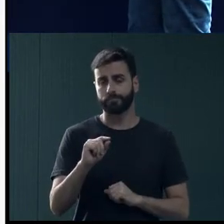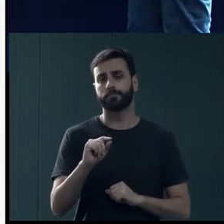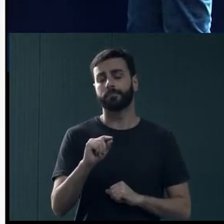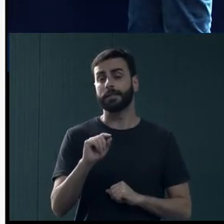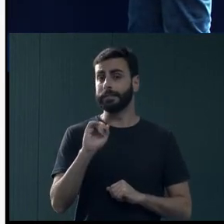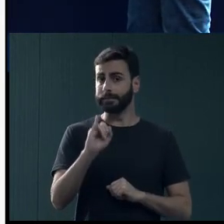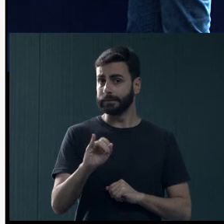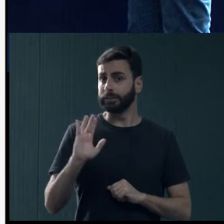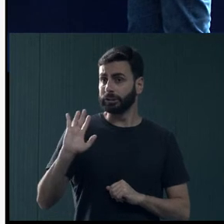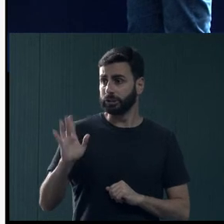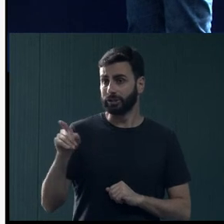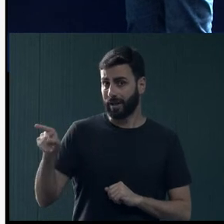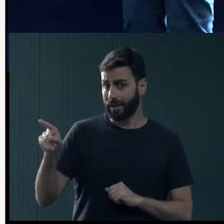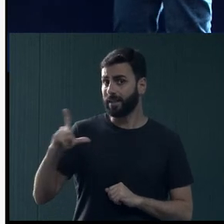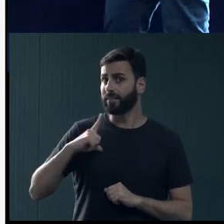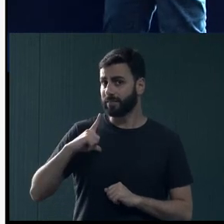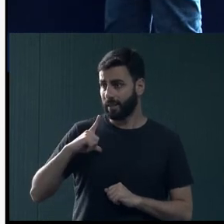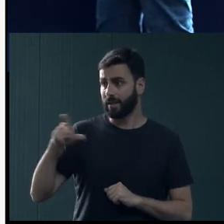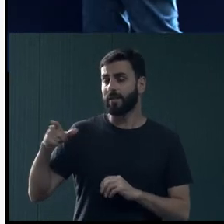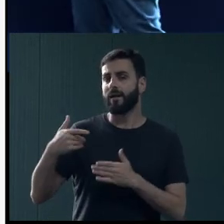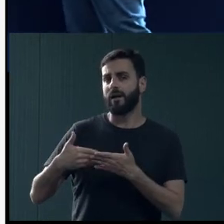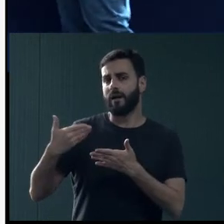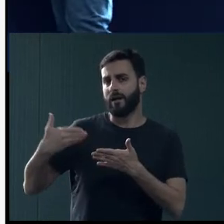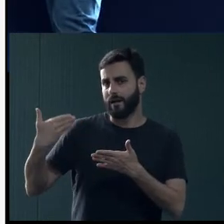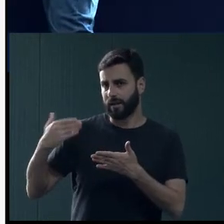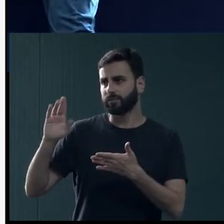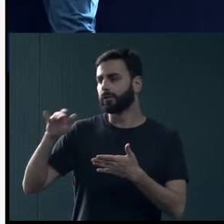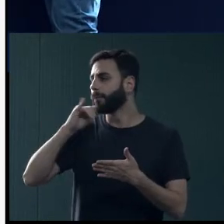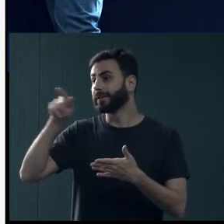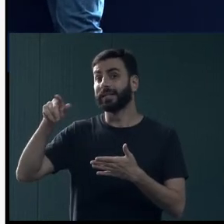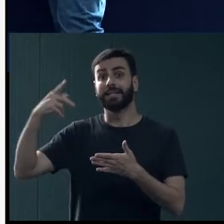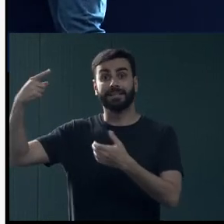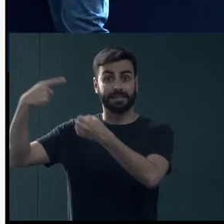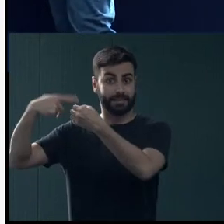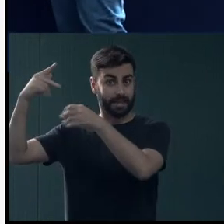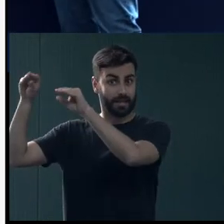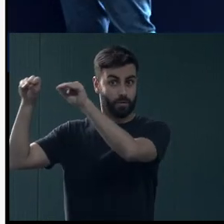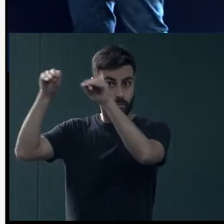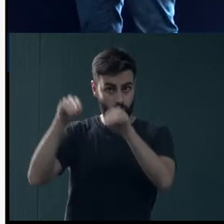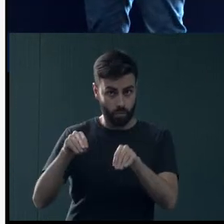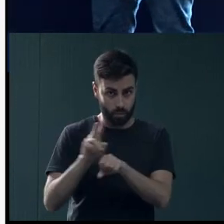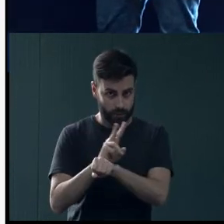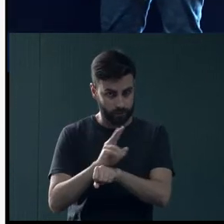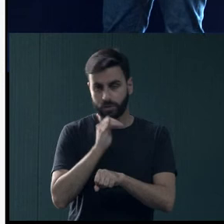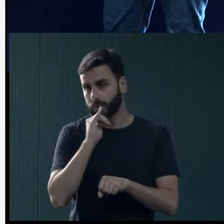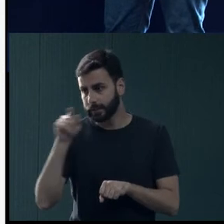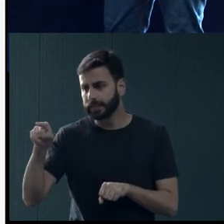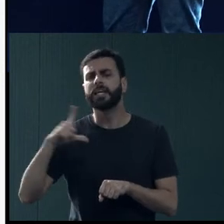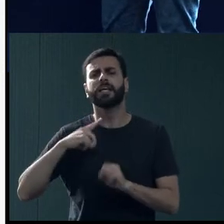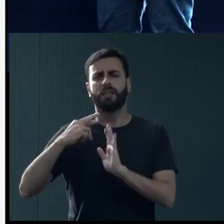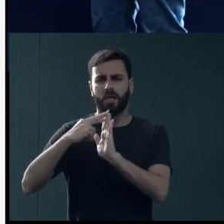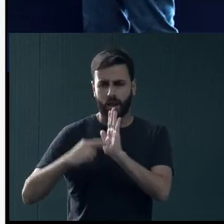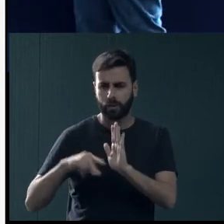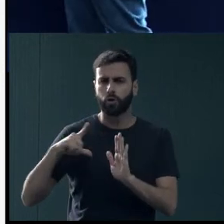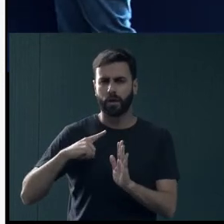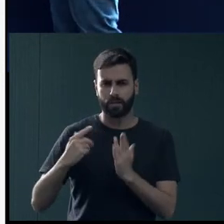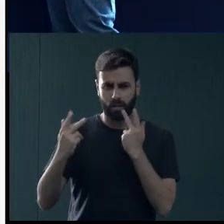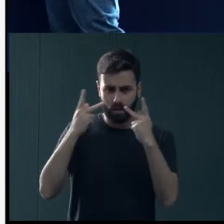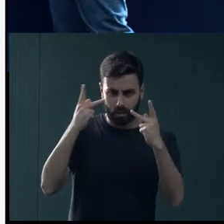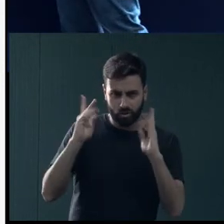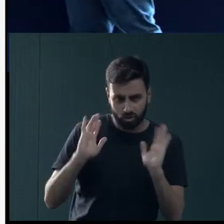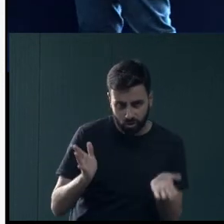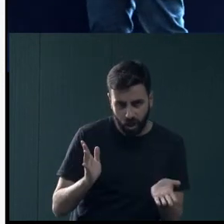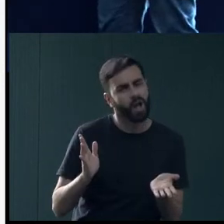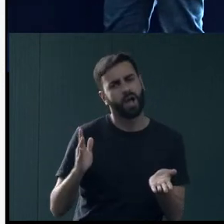se ele já faz um acompanhamento prévio, veio da cidade dele, eu já faço acompanhamento com o psiquiatra, tem relatório, tem tudo, ele já